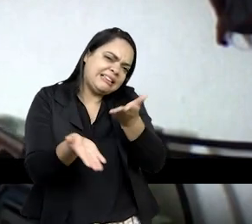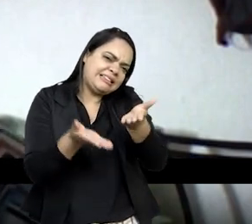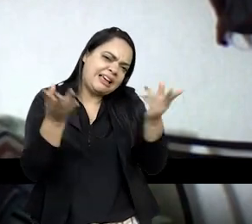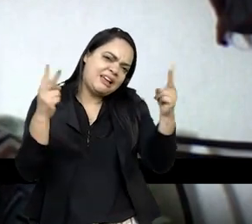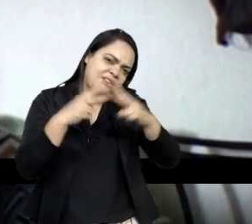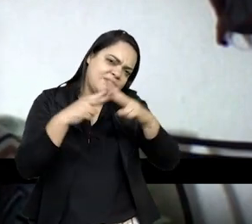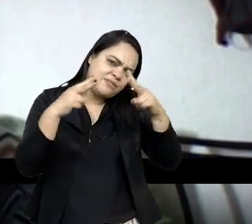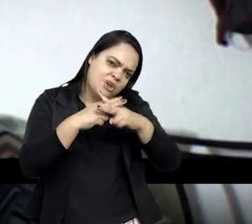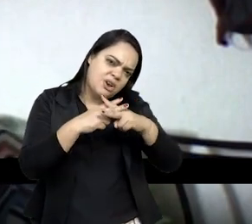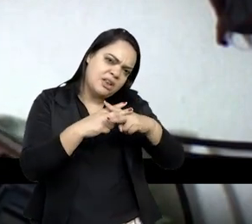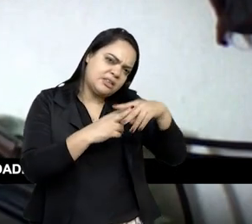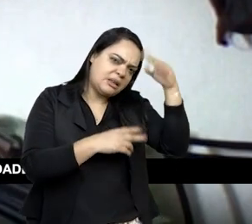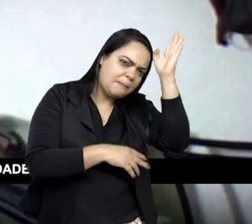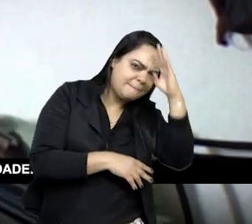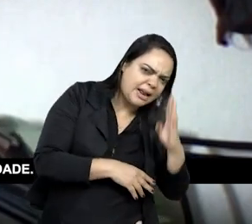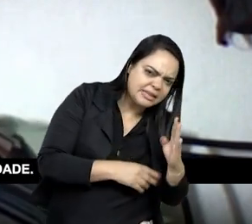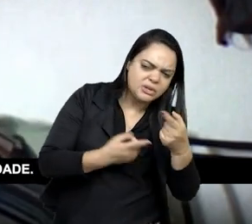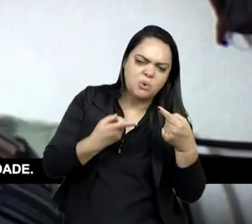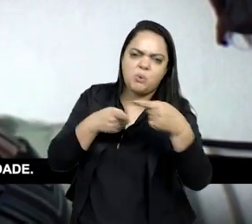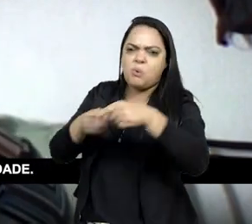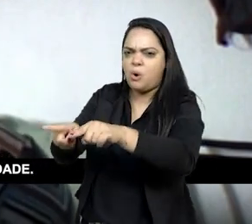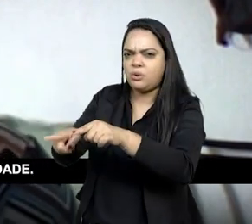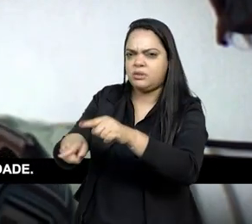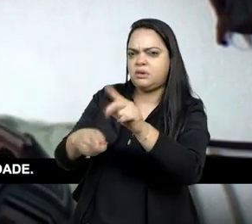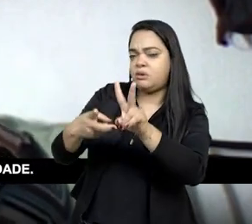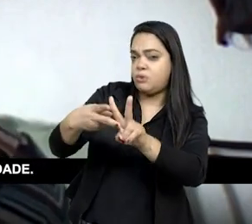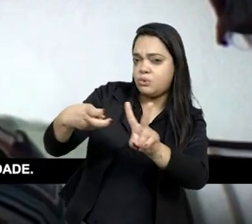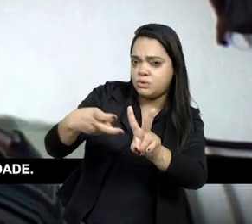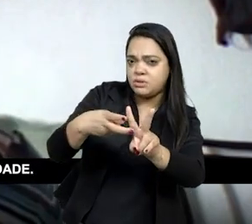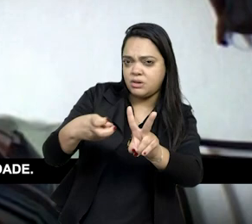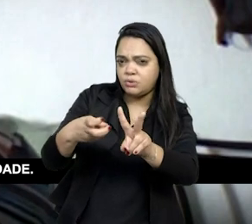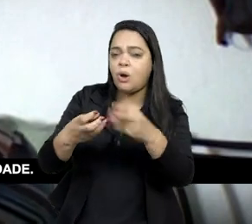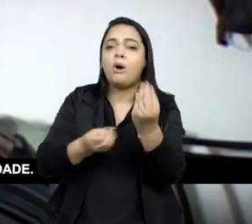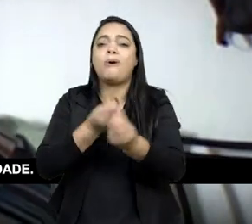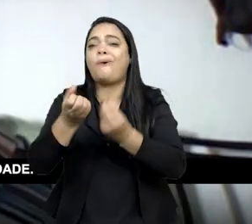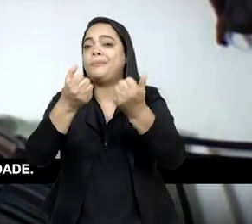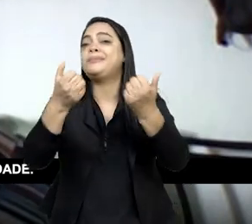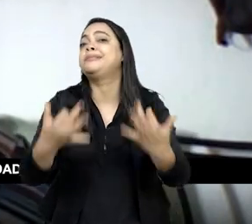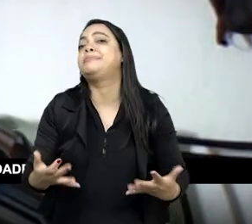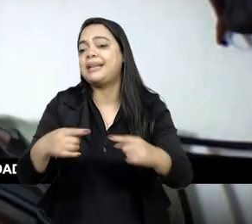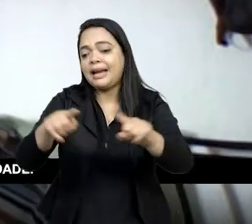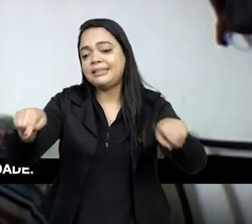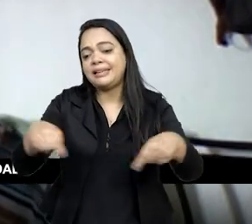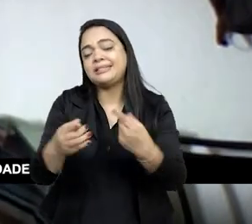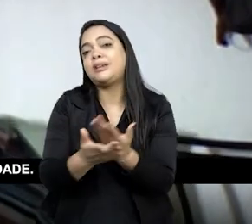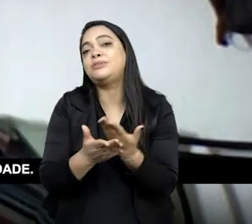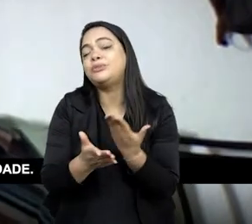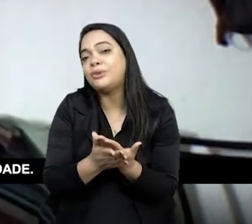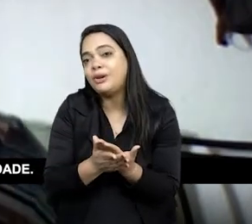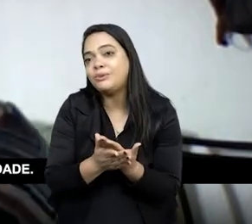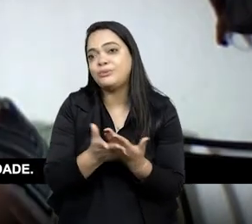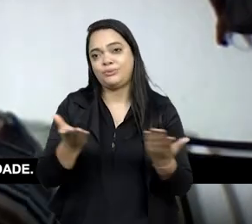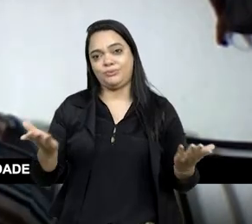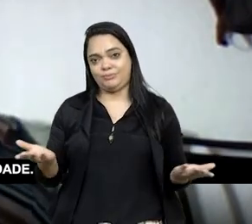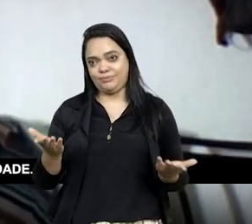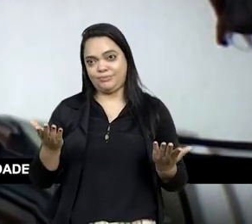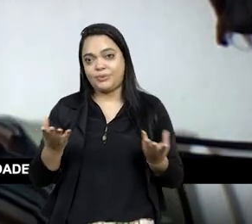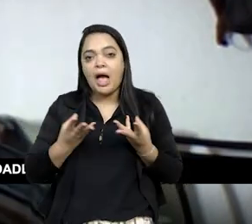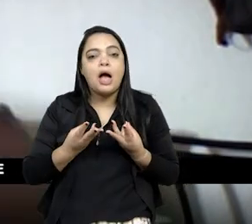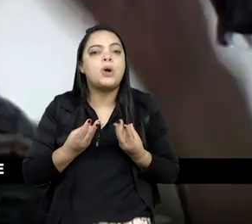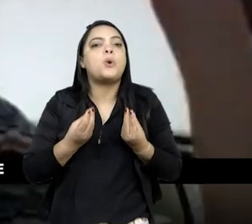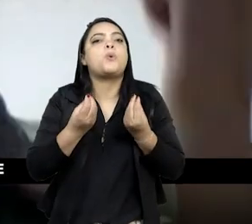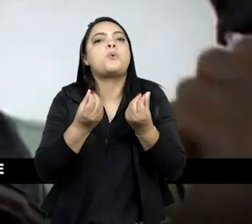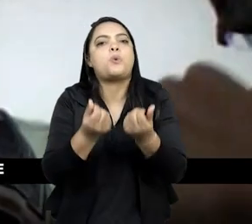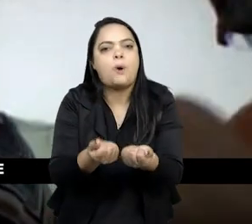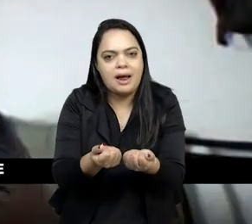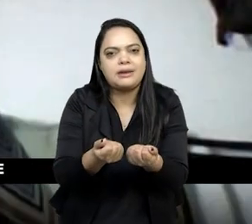do Estado brasileiro contra os indígenas na sala de aula nos dias de hoje? se tratando de questões, portanto, da atualidade,